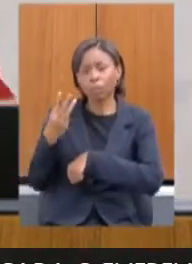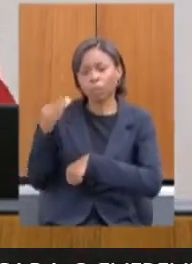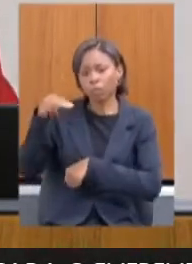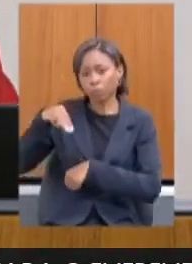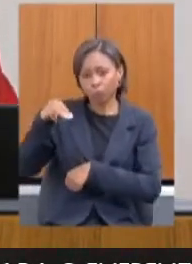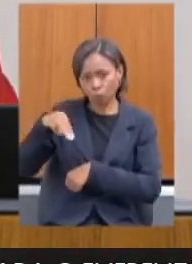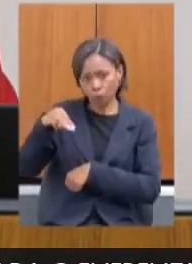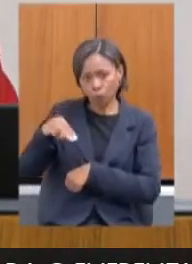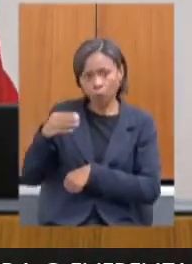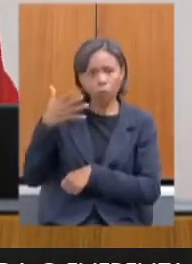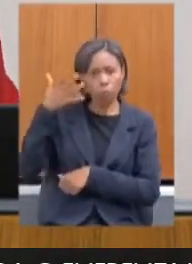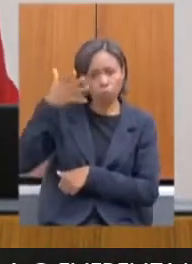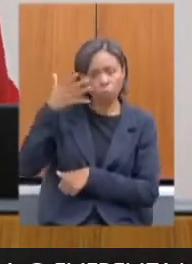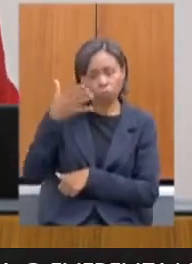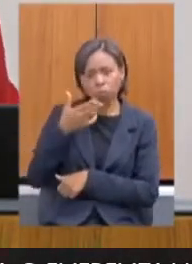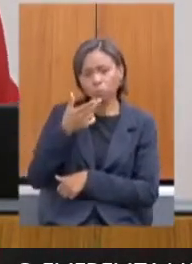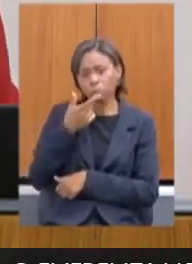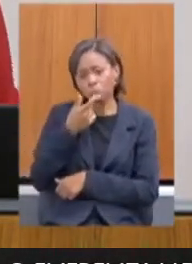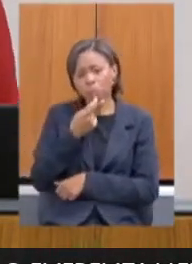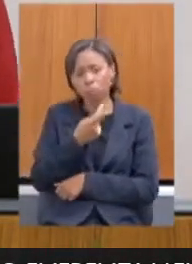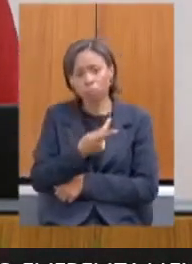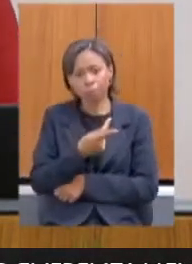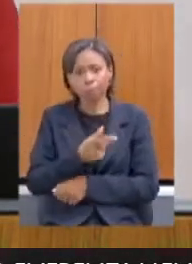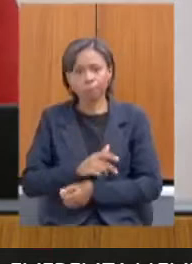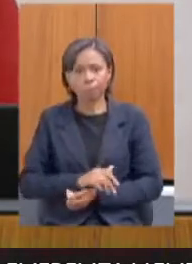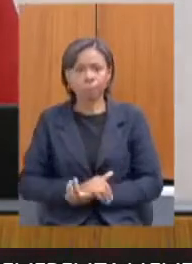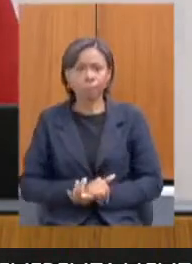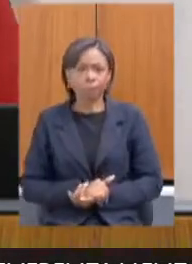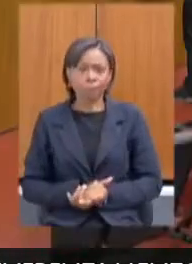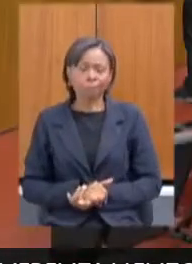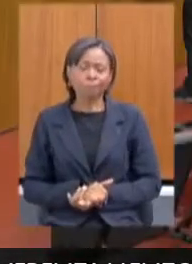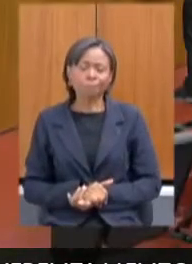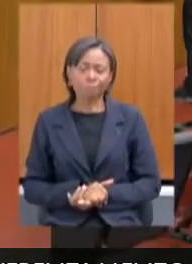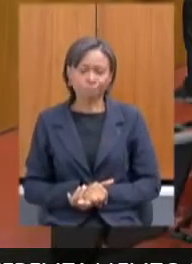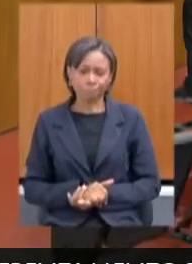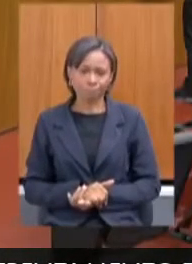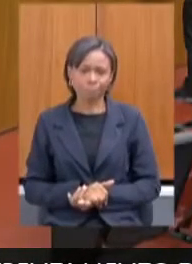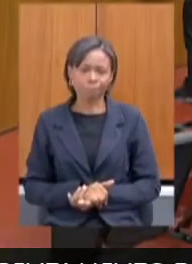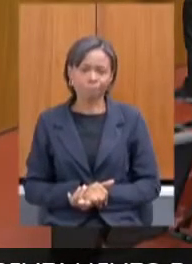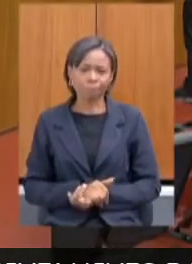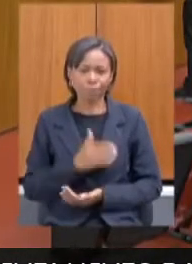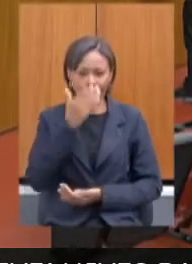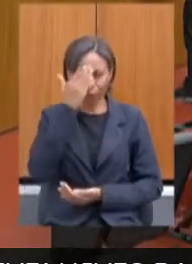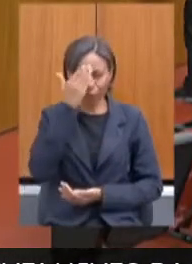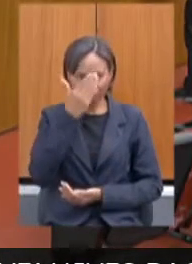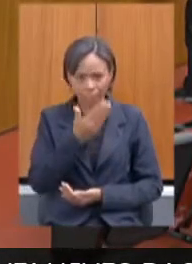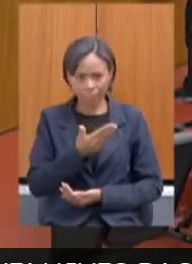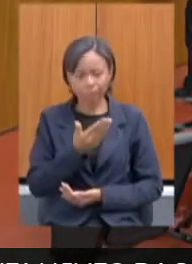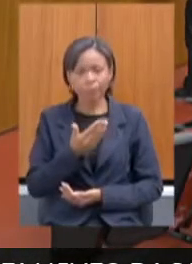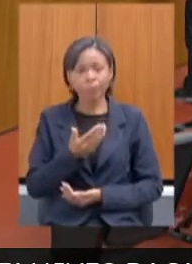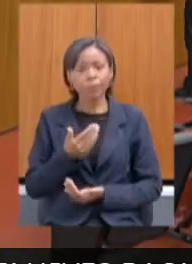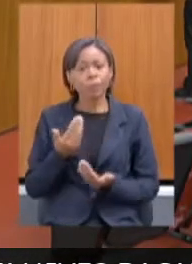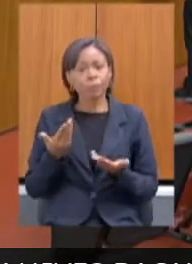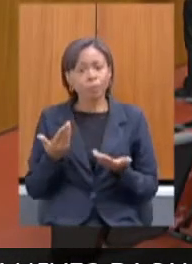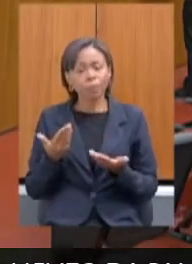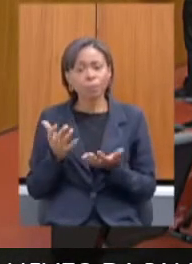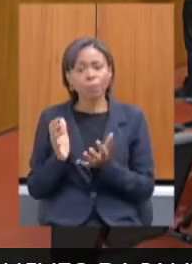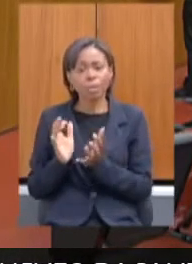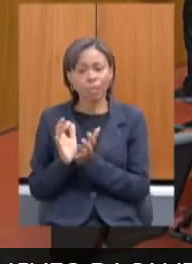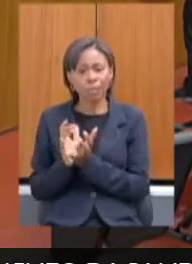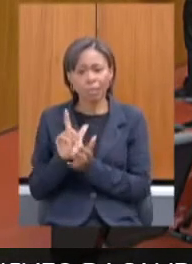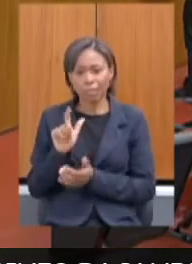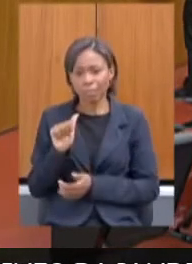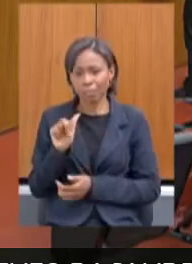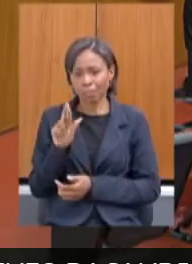fazer também sua questão inicial. Obrigado, deputada Leninha, cumprimentando as deputadas Laura